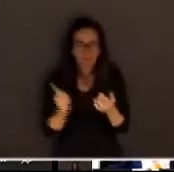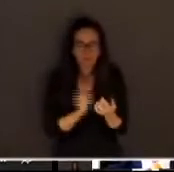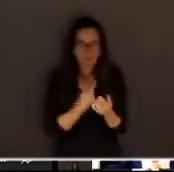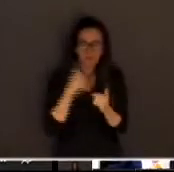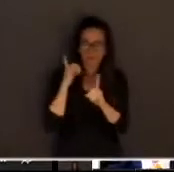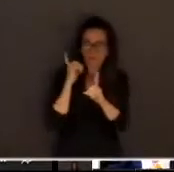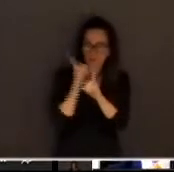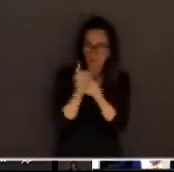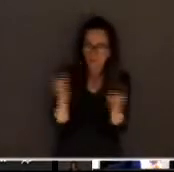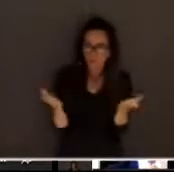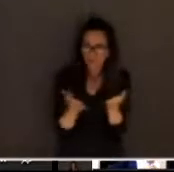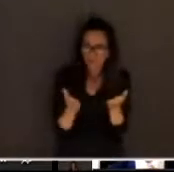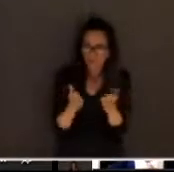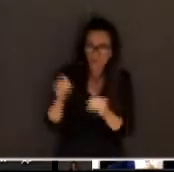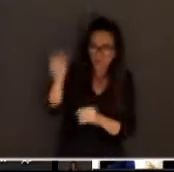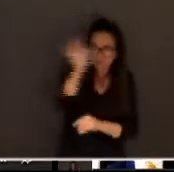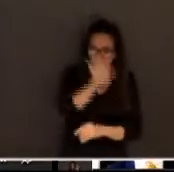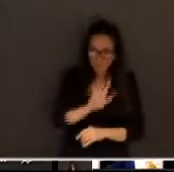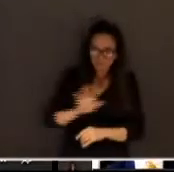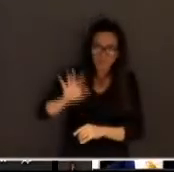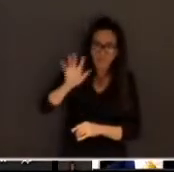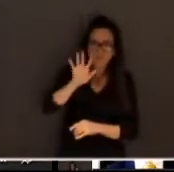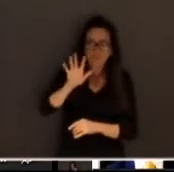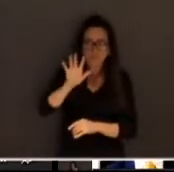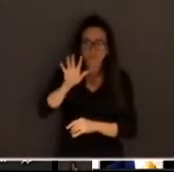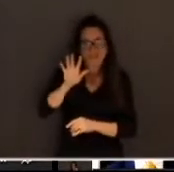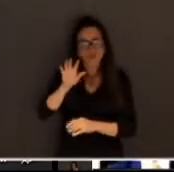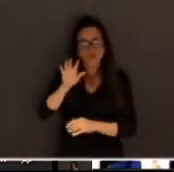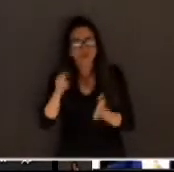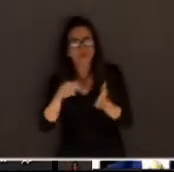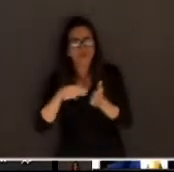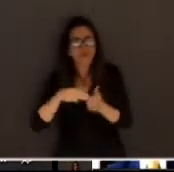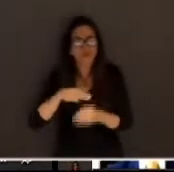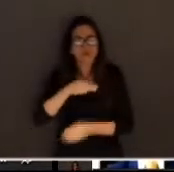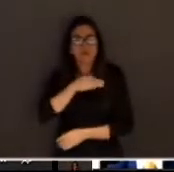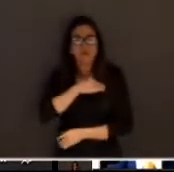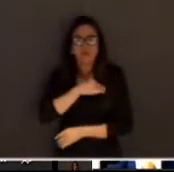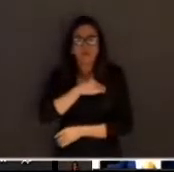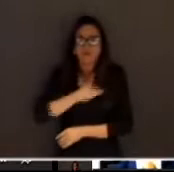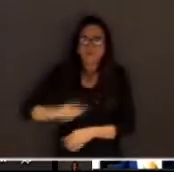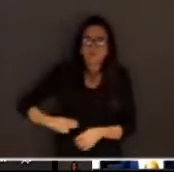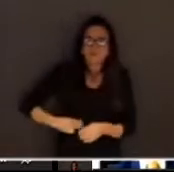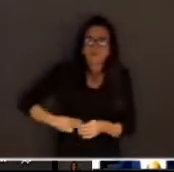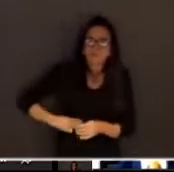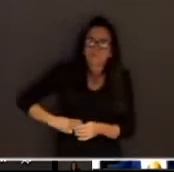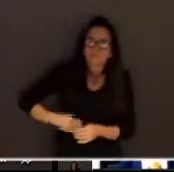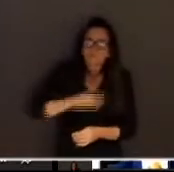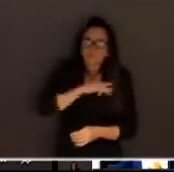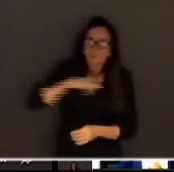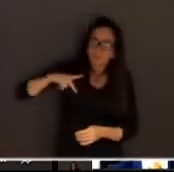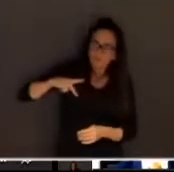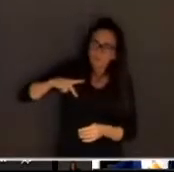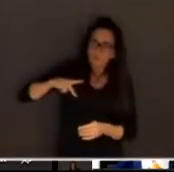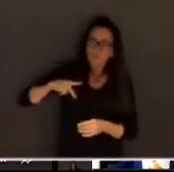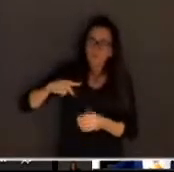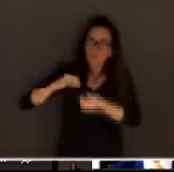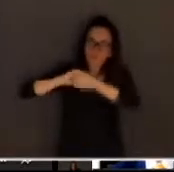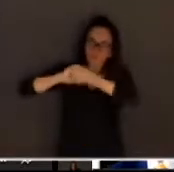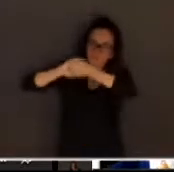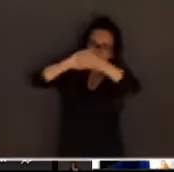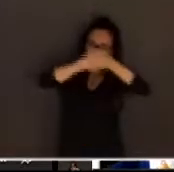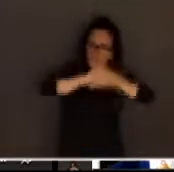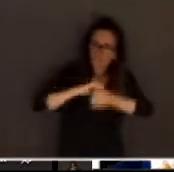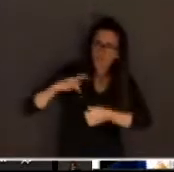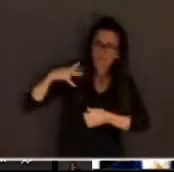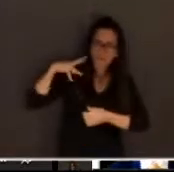nacional do Ministério Público do Tribunal do Júri, eu quero saudar a todos os meus